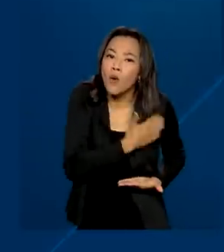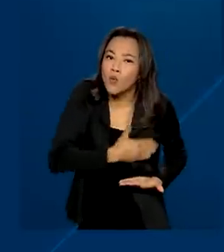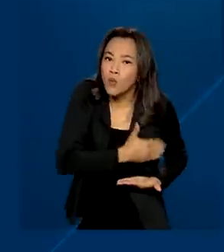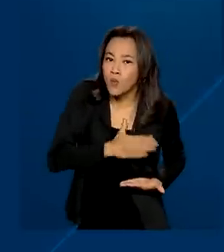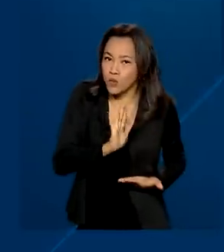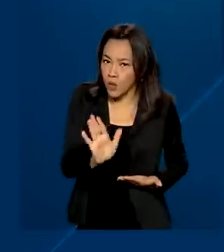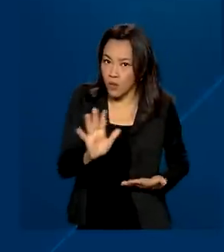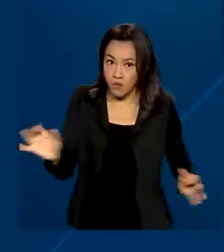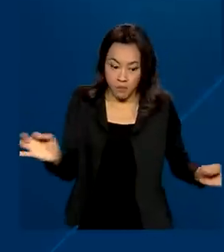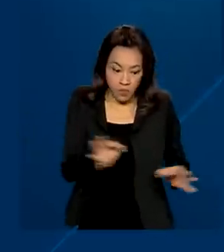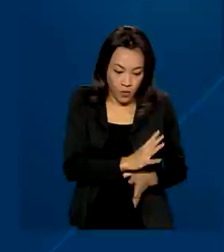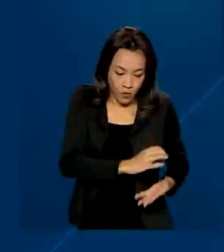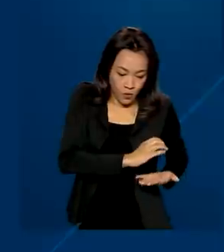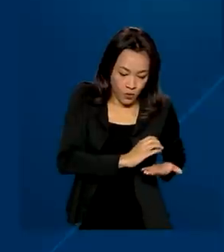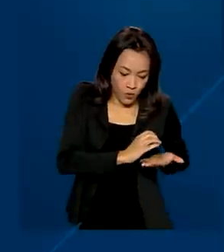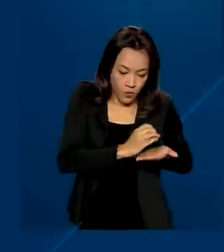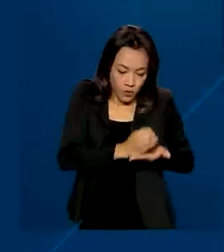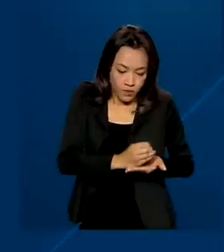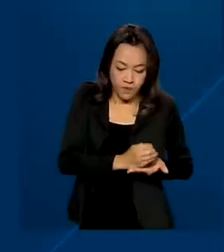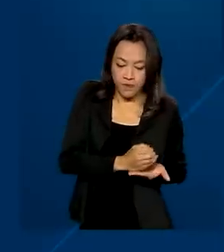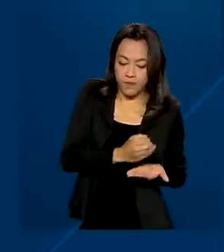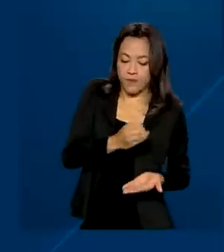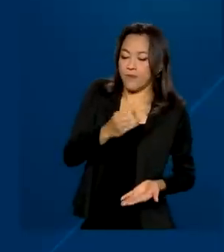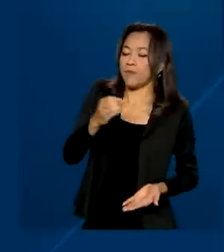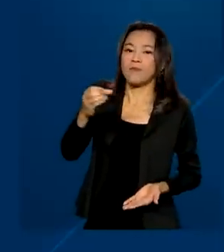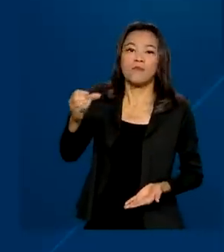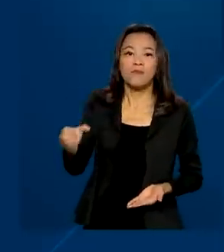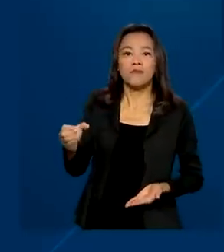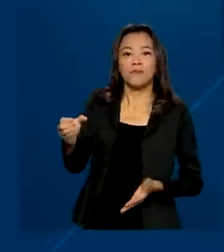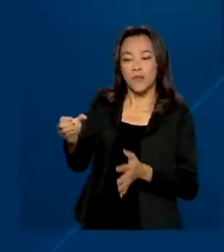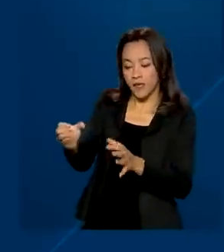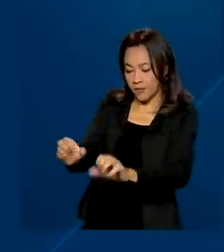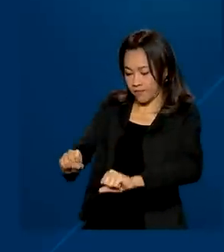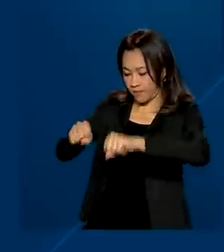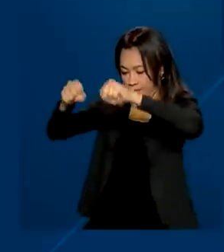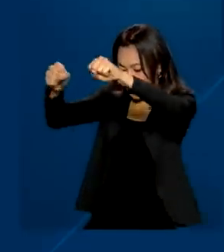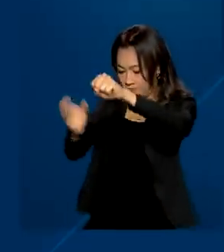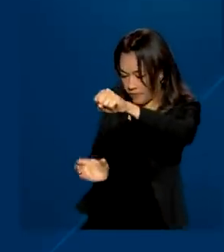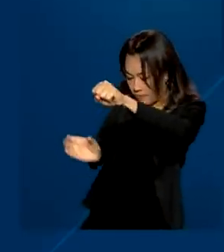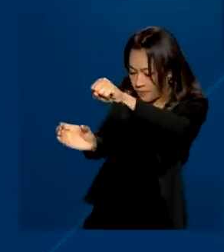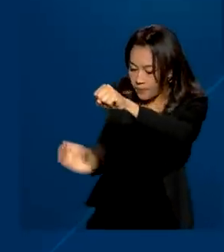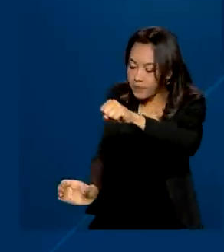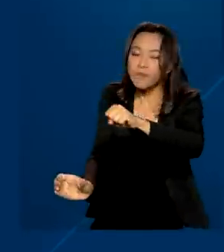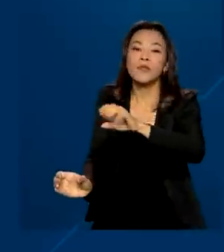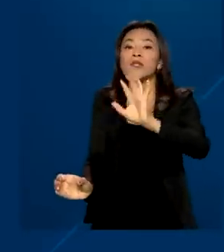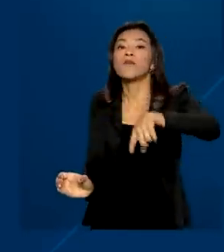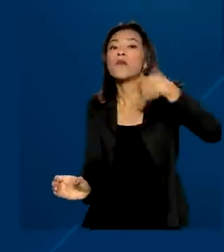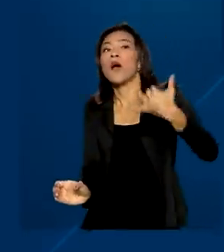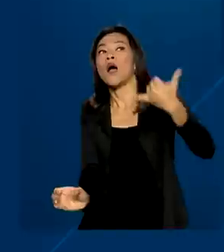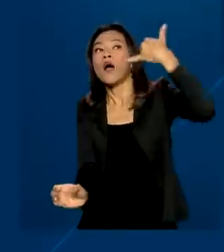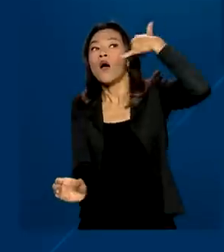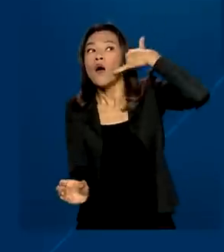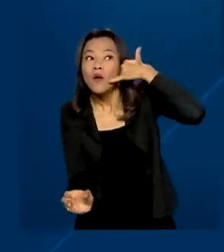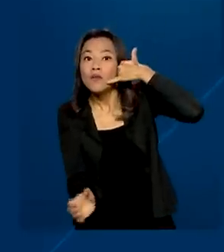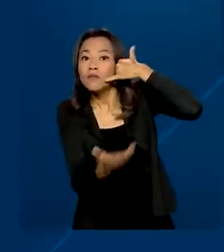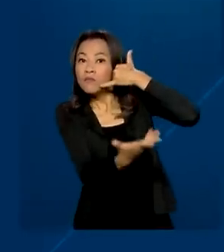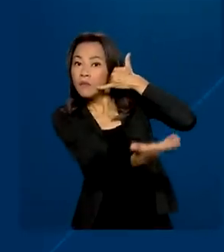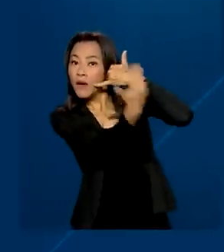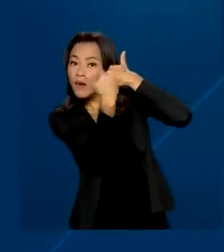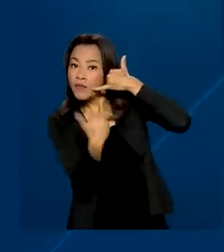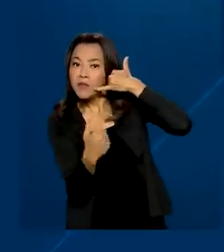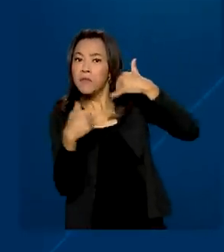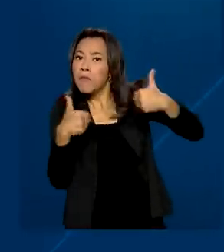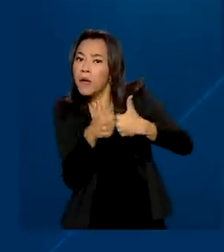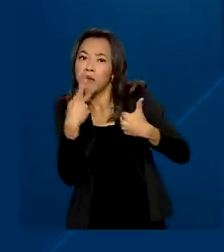Terminada a coleta, o frasco deve ser armazenado no freezer e a doadora deve entrar em contato com o banco de leite